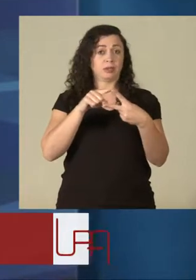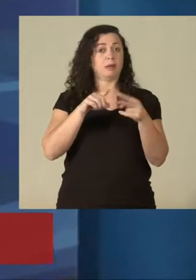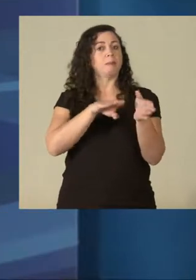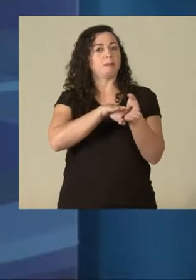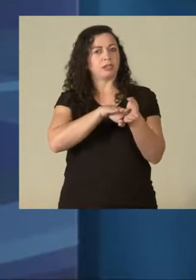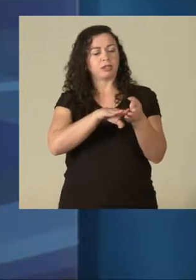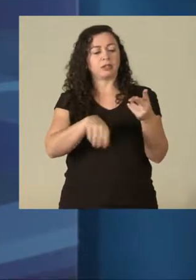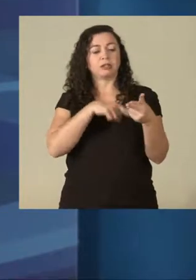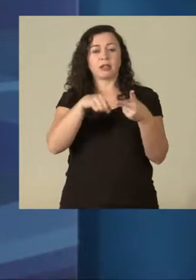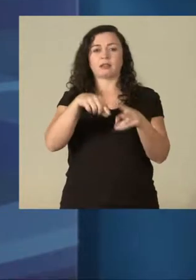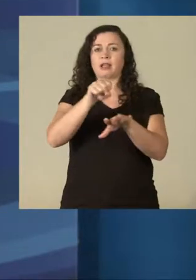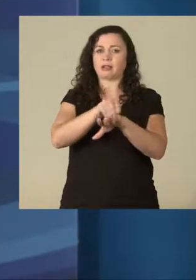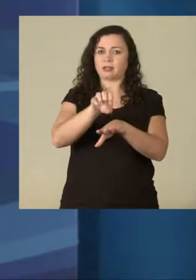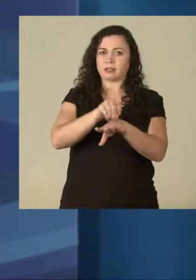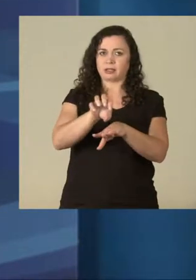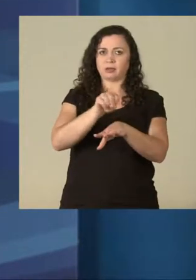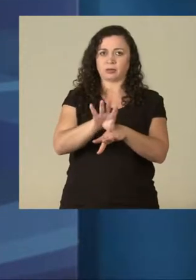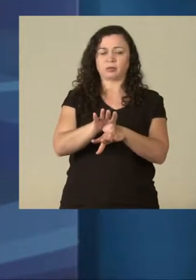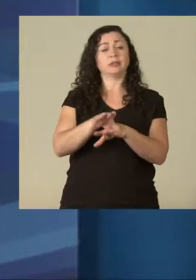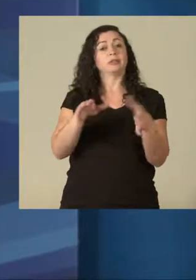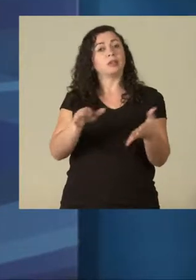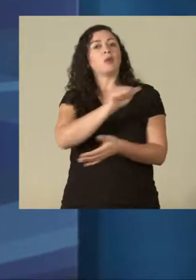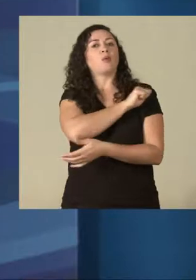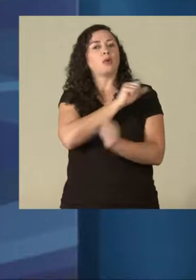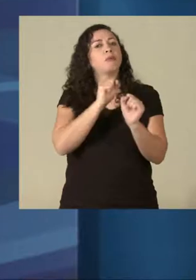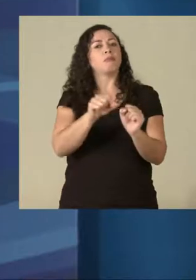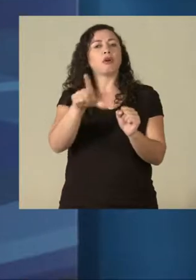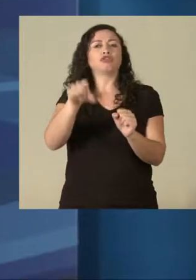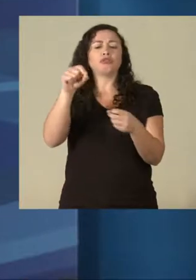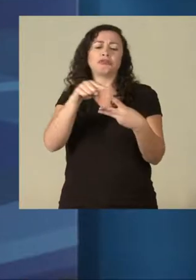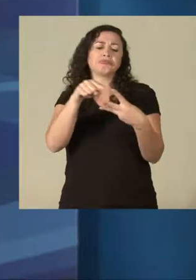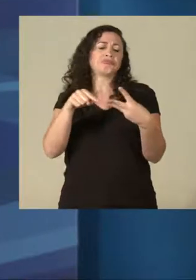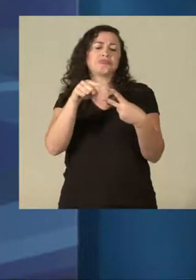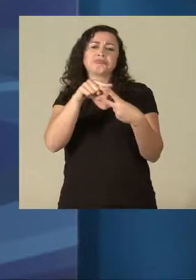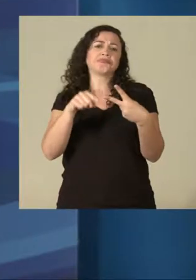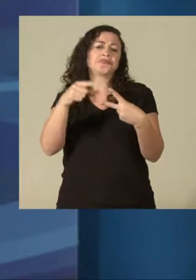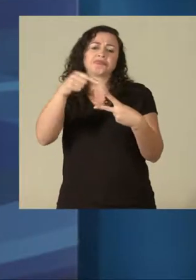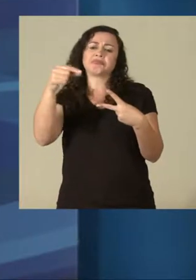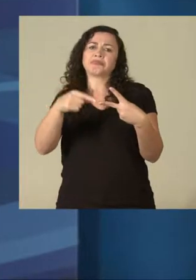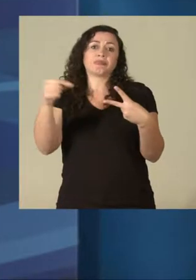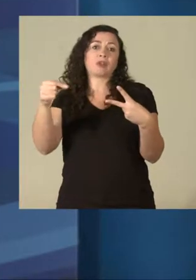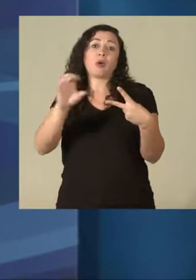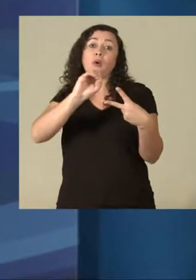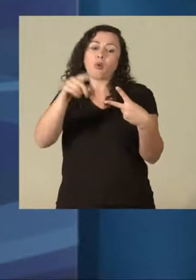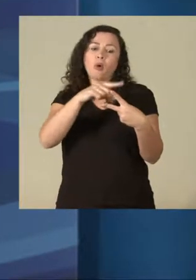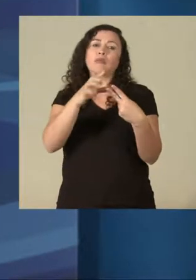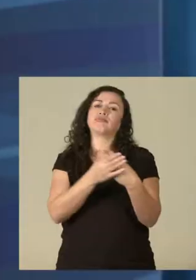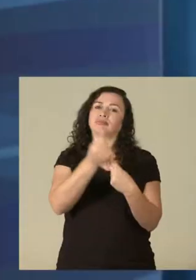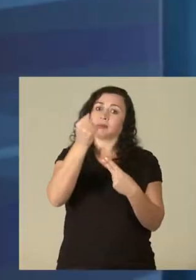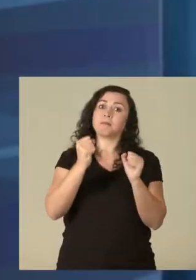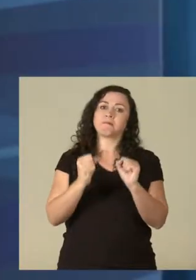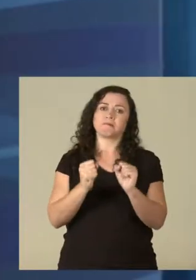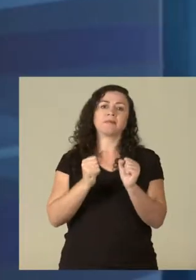e a licenciatura. Os alunos podem escolher por uma dessas modalidades ou fazer as duas modalidades